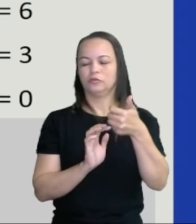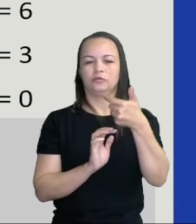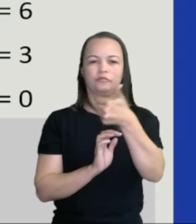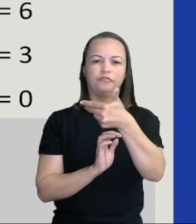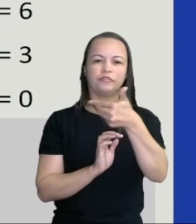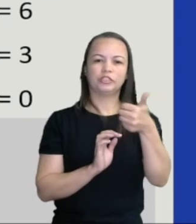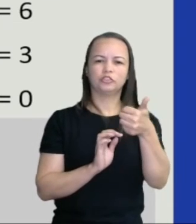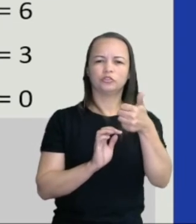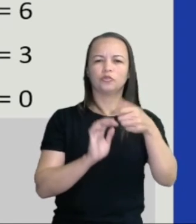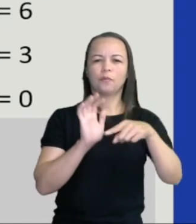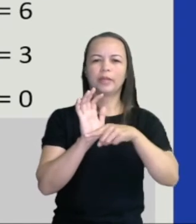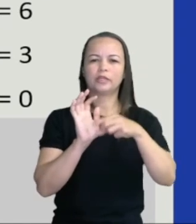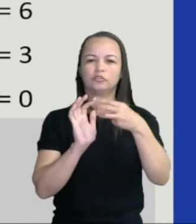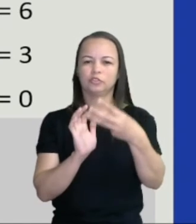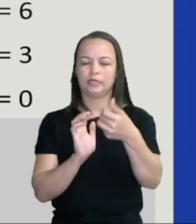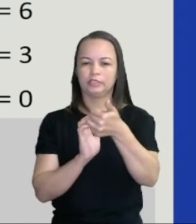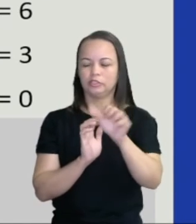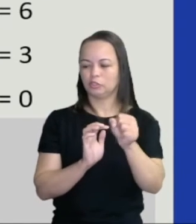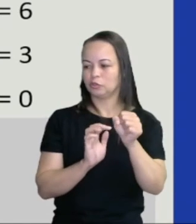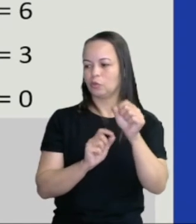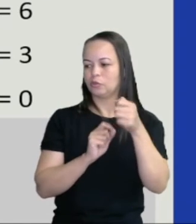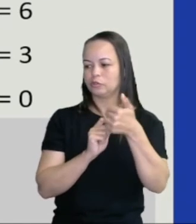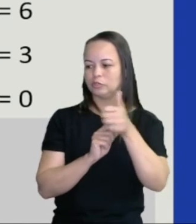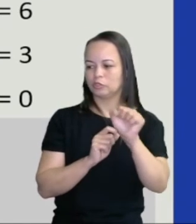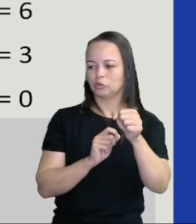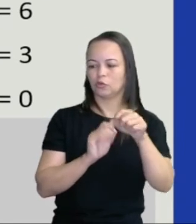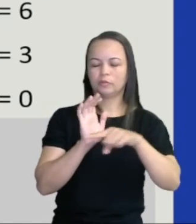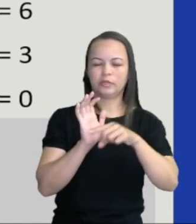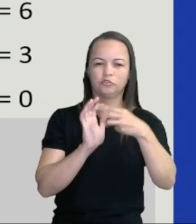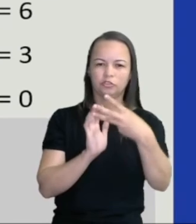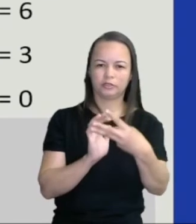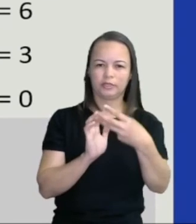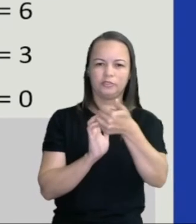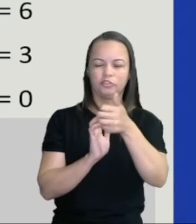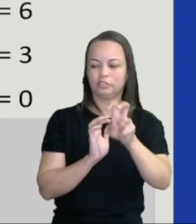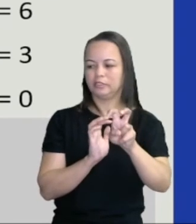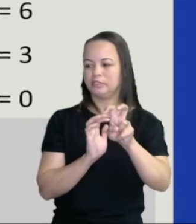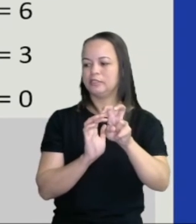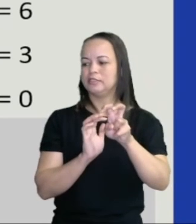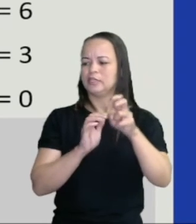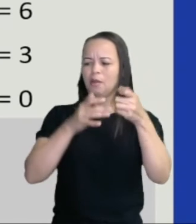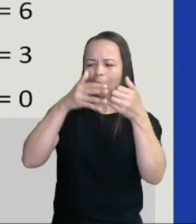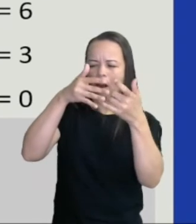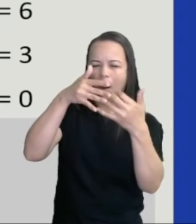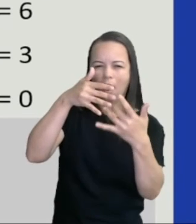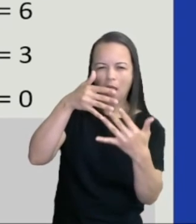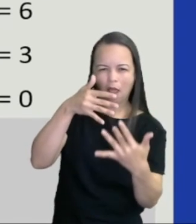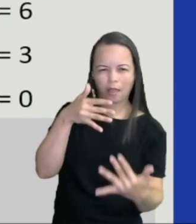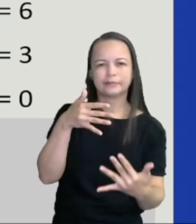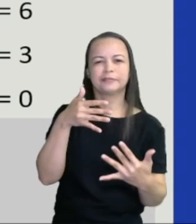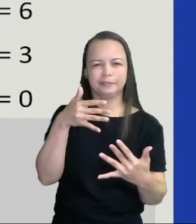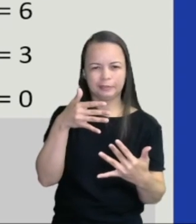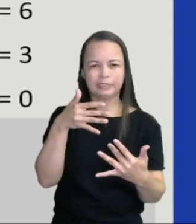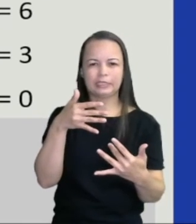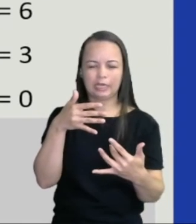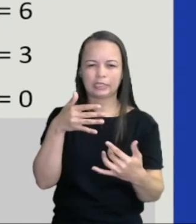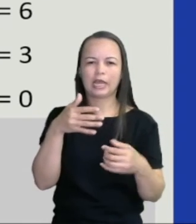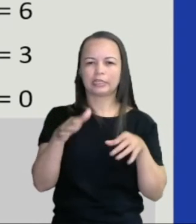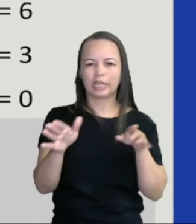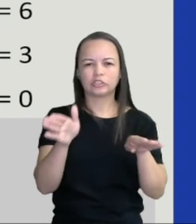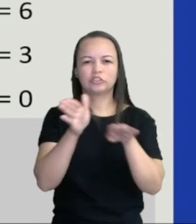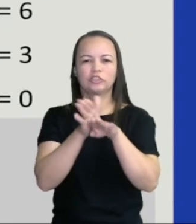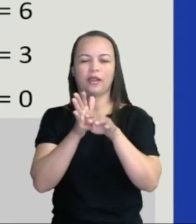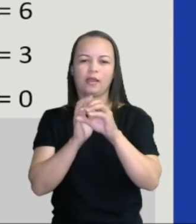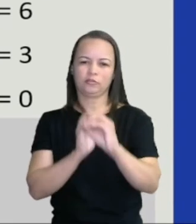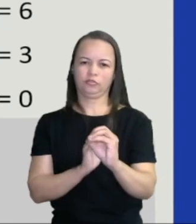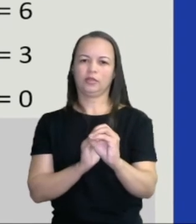3, 12. 12 menos 3, 9. 9 menos 3, 6. 6 menos 3, 3. E 3 menos 3, 0.